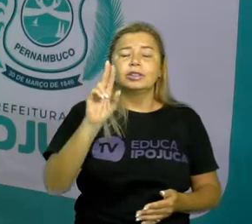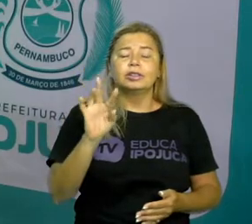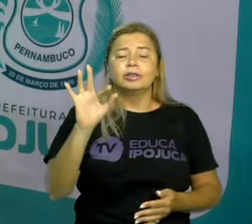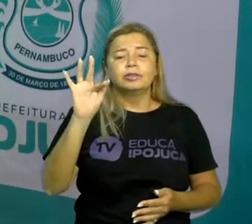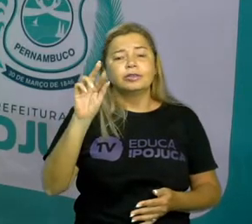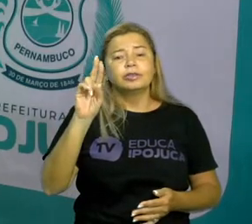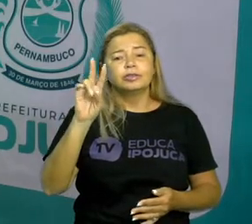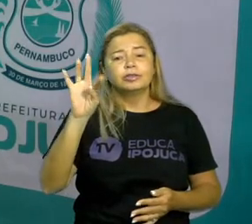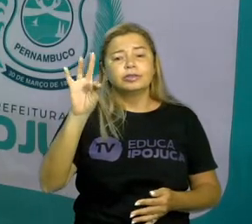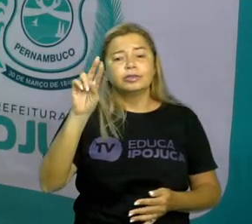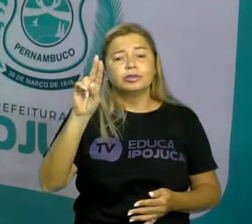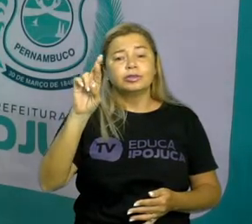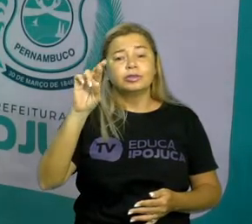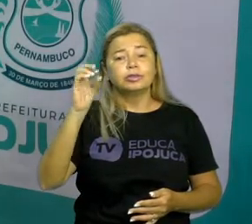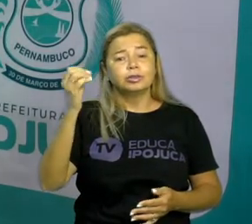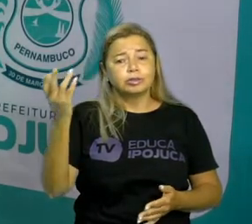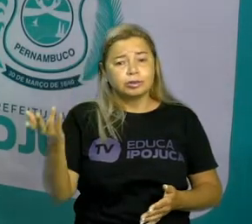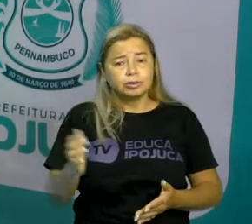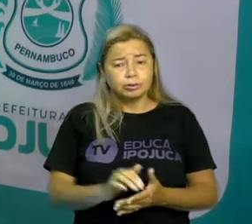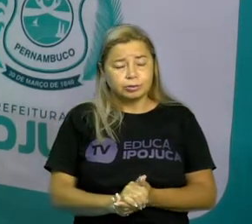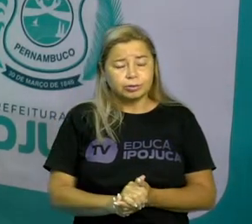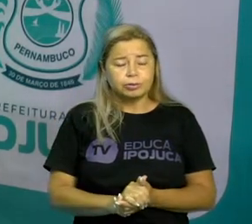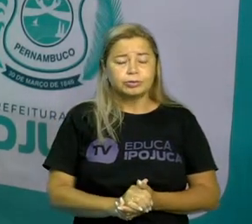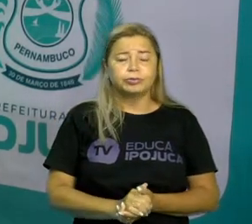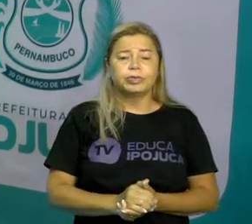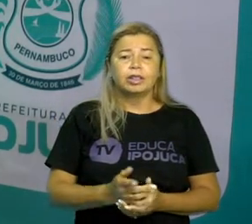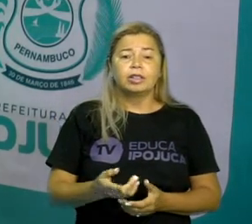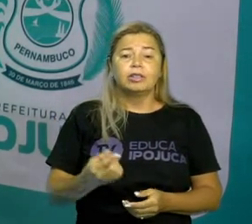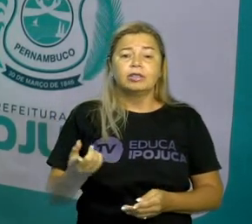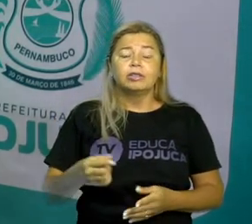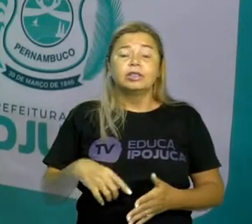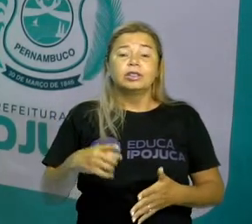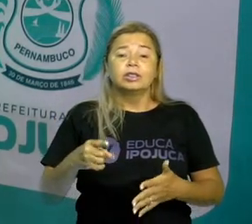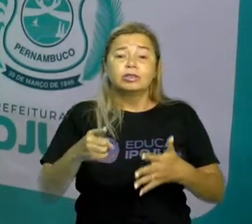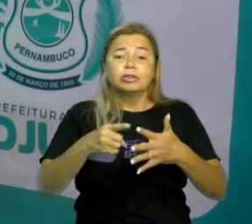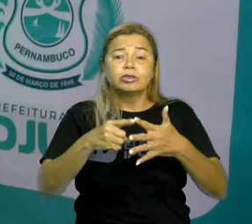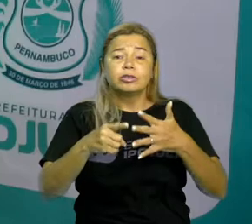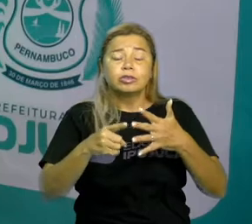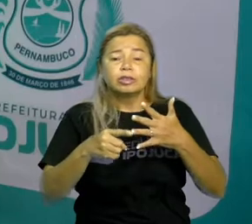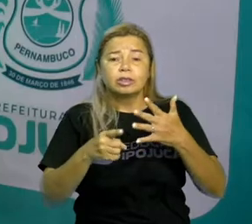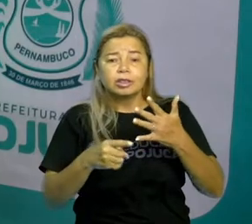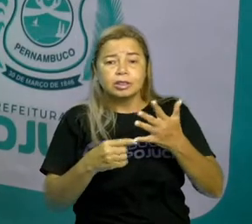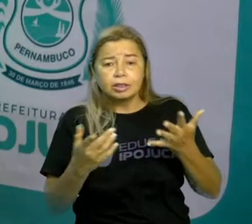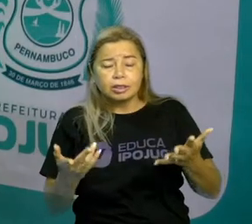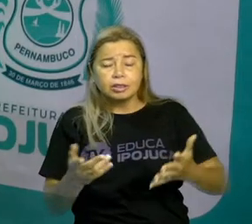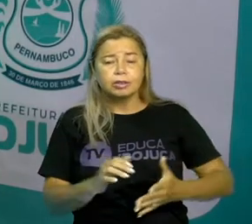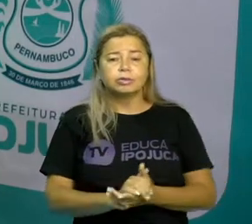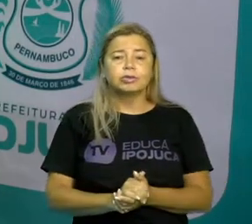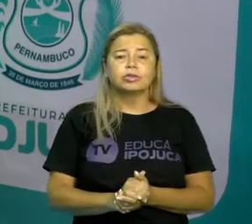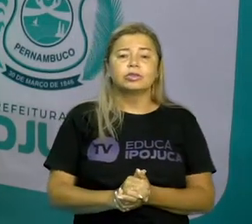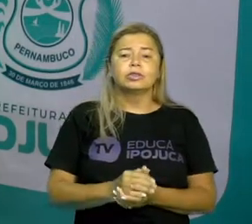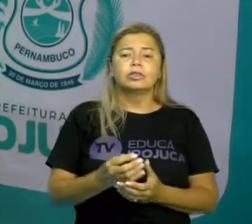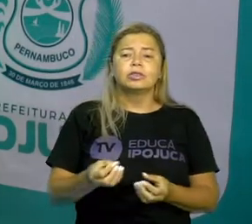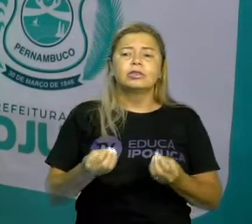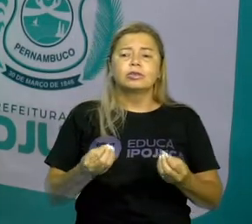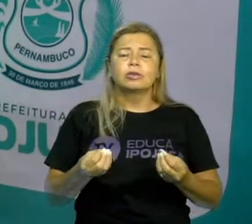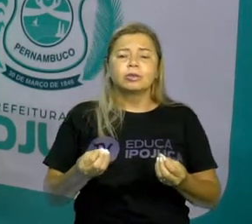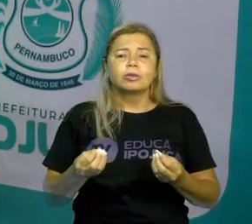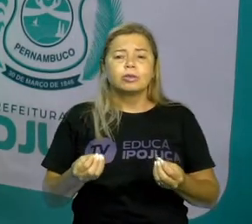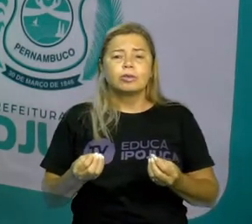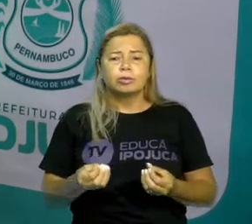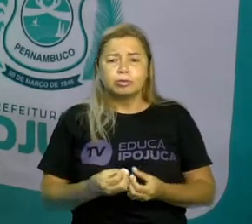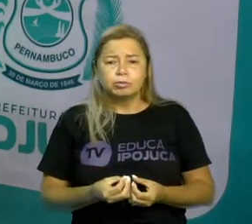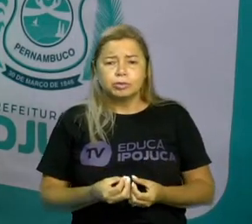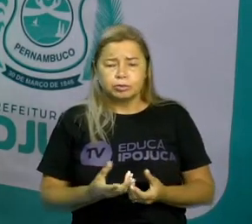Os tempos verbais no modo indicativo Pessoal O modo indicativo O modo subjuntivo E o